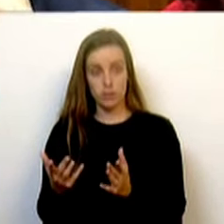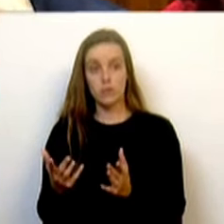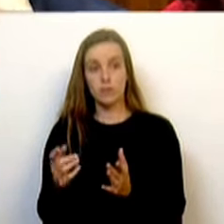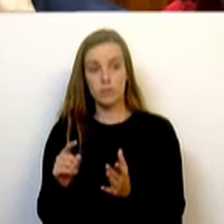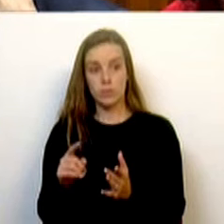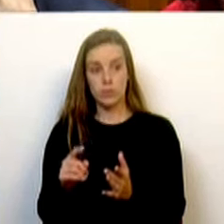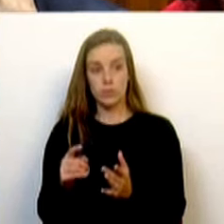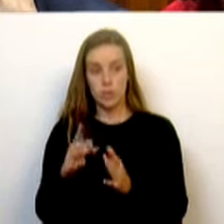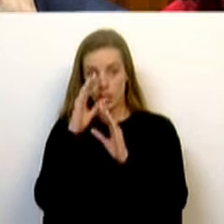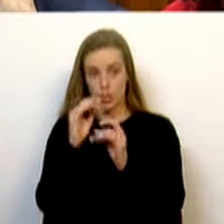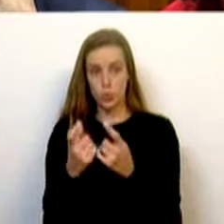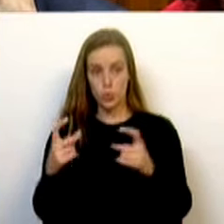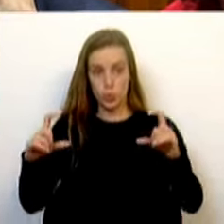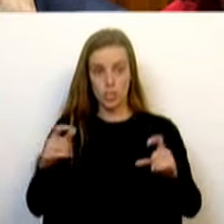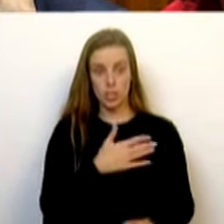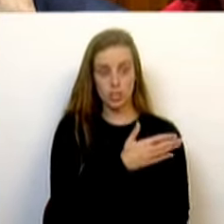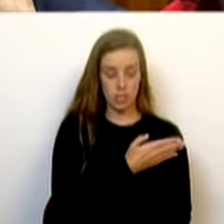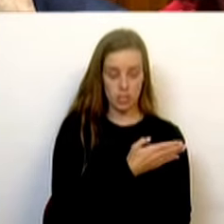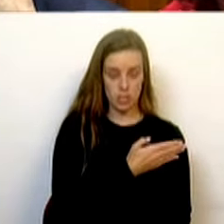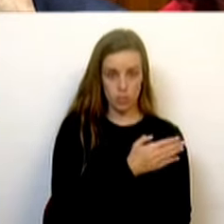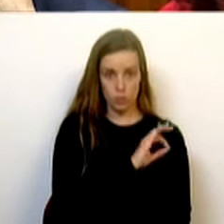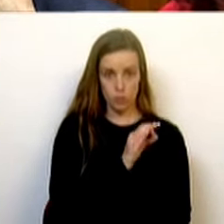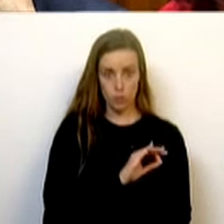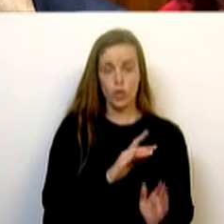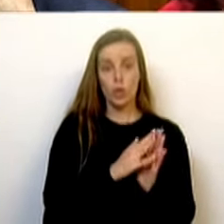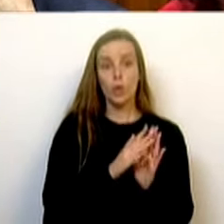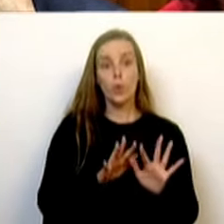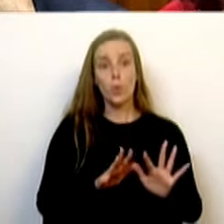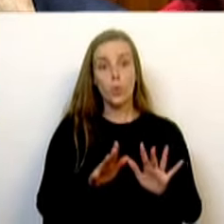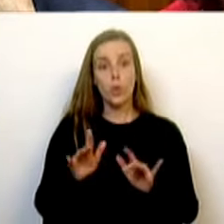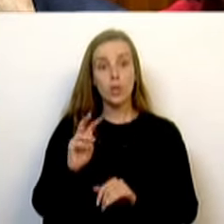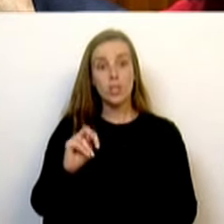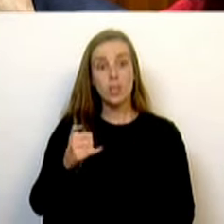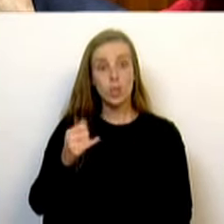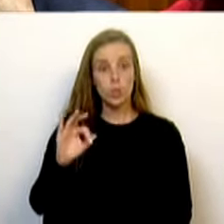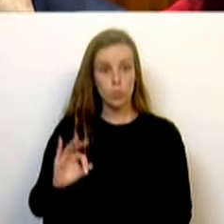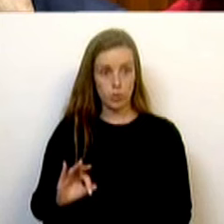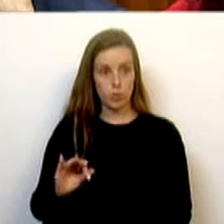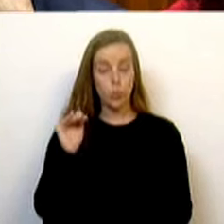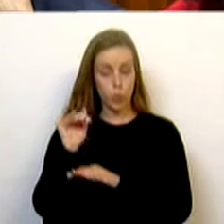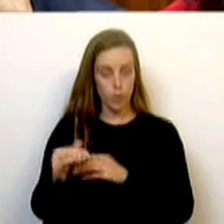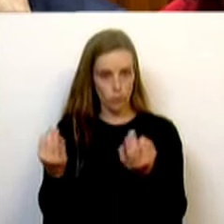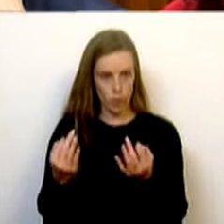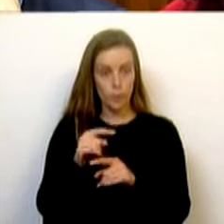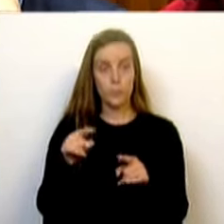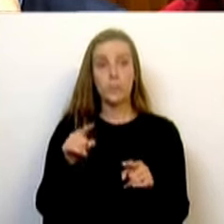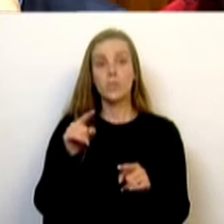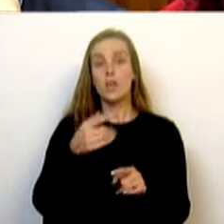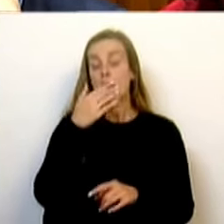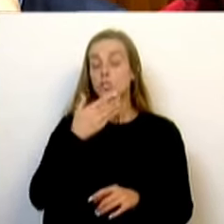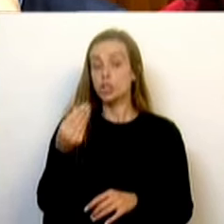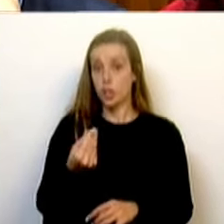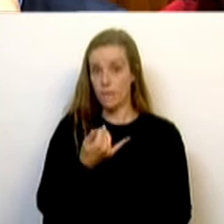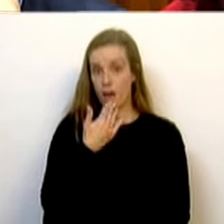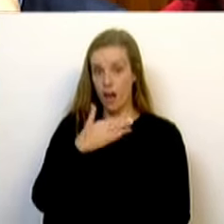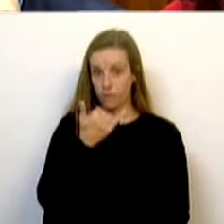que tinha o ensino secundário, aumentou de 17% para 33% da população. E os jovens com 20 anos